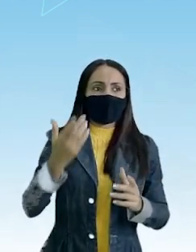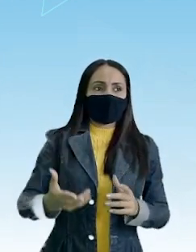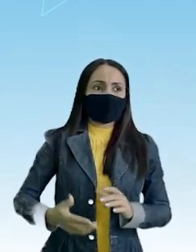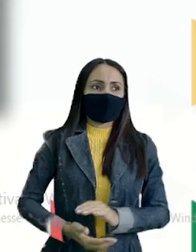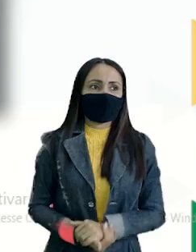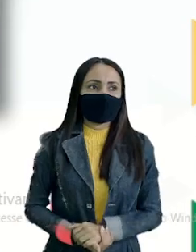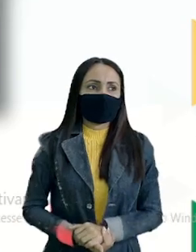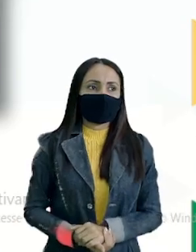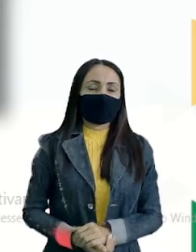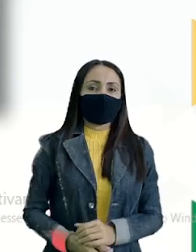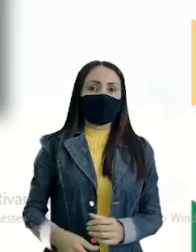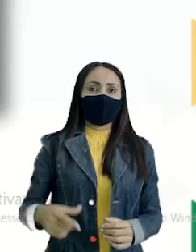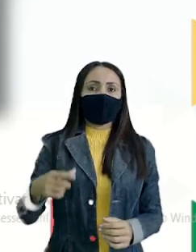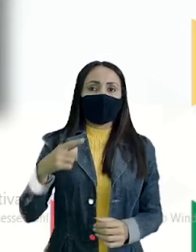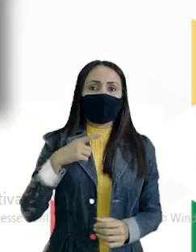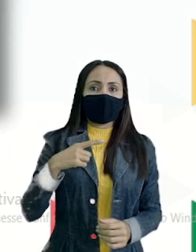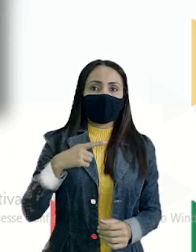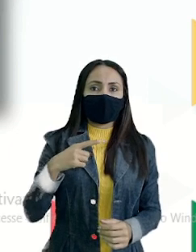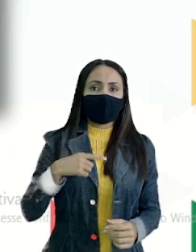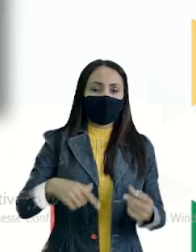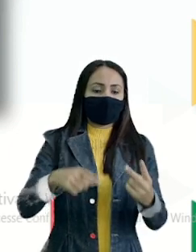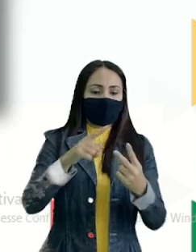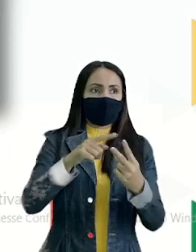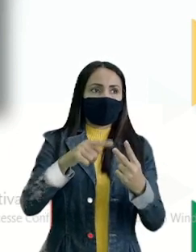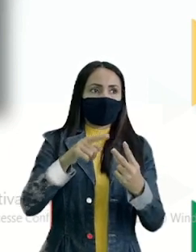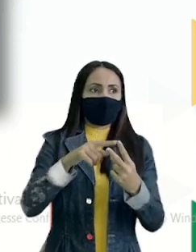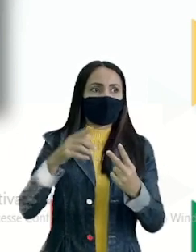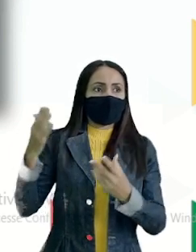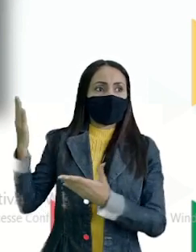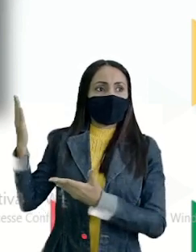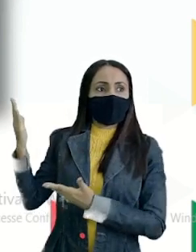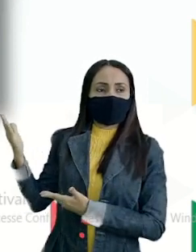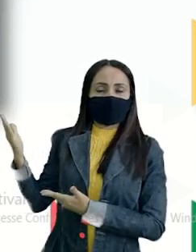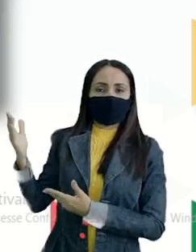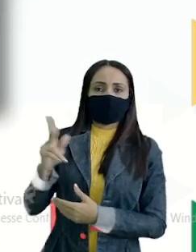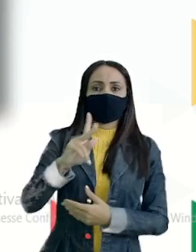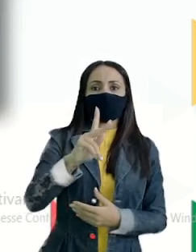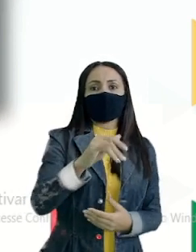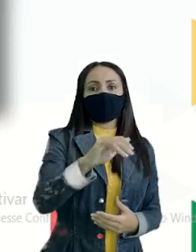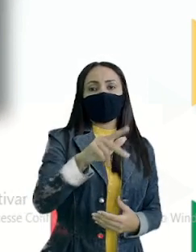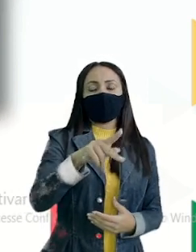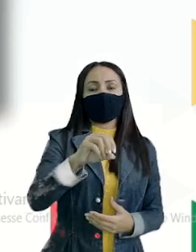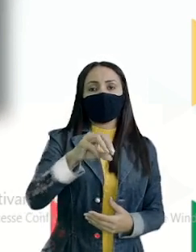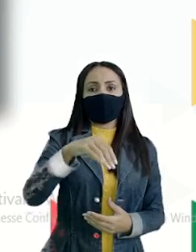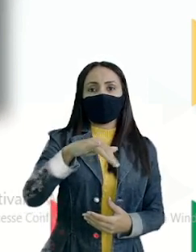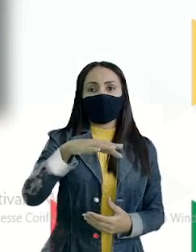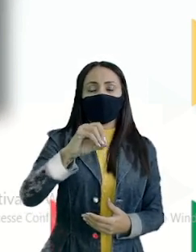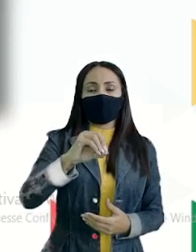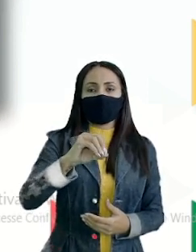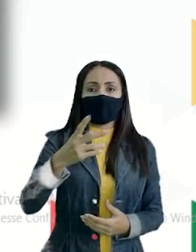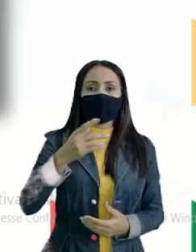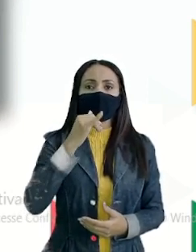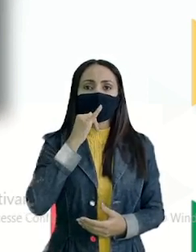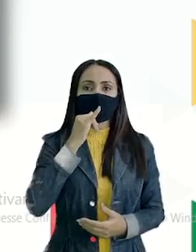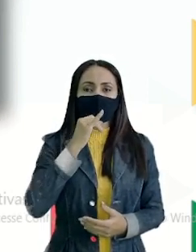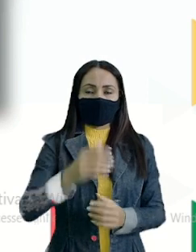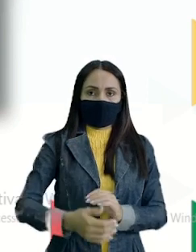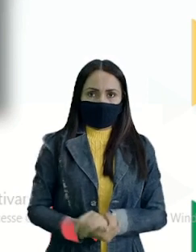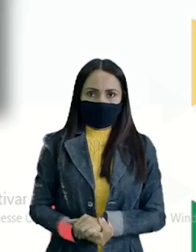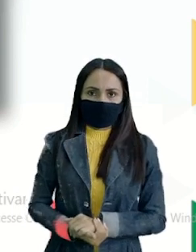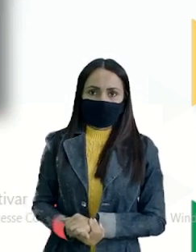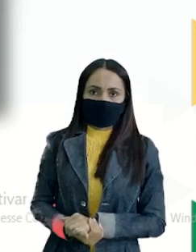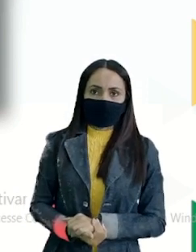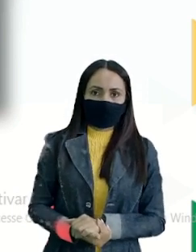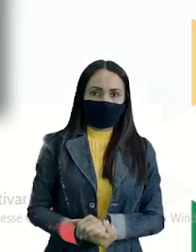tenho Hipônimo E hiperônimo O que é um hipônimo? O que é um hiperônimo? Por exemplo Hipônimo